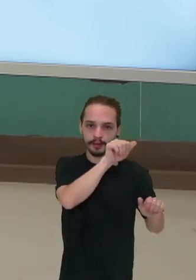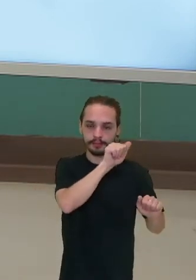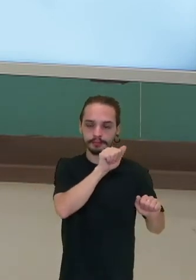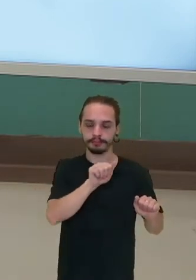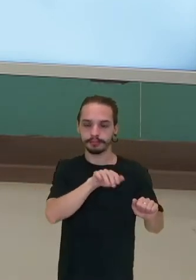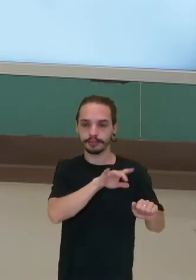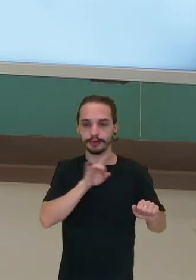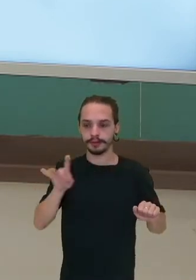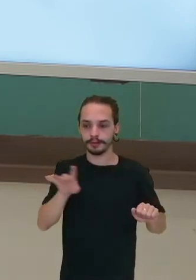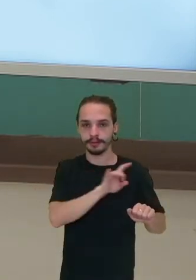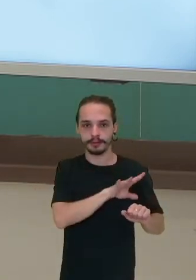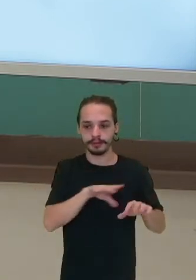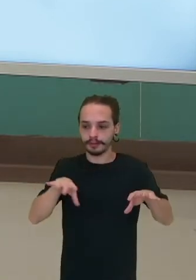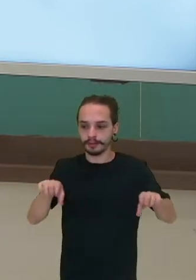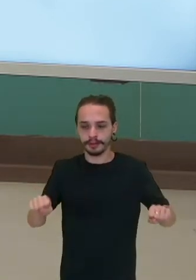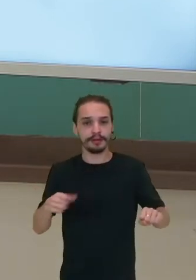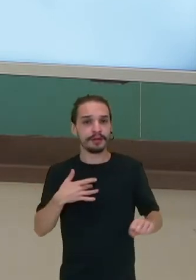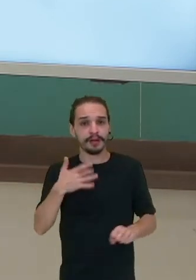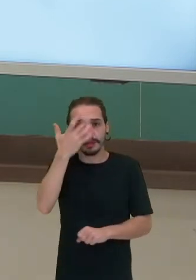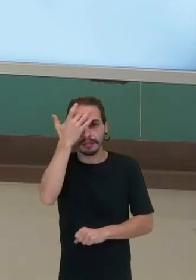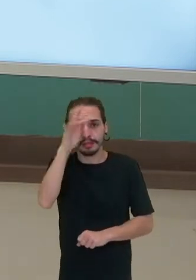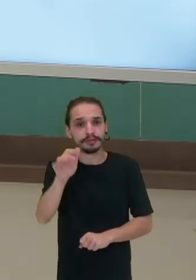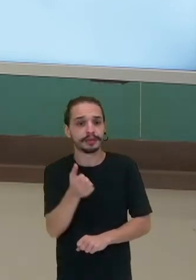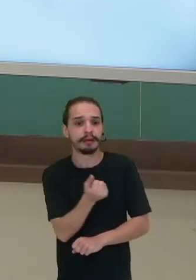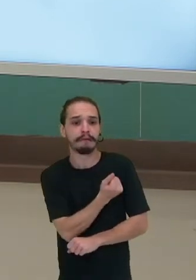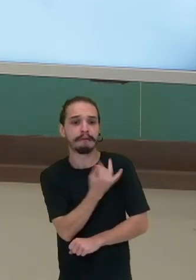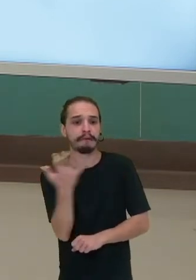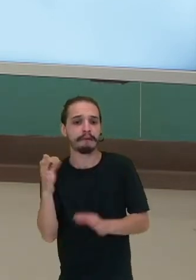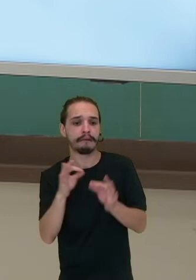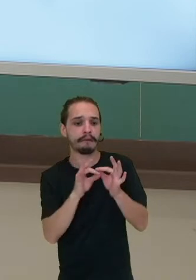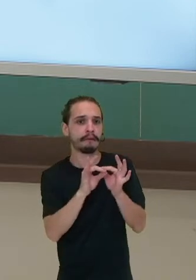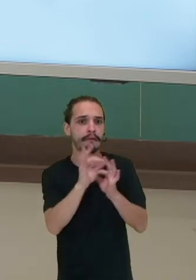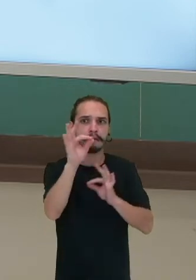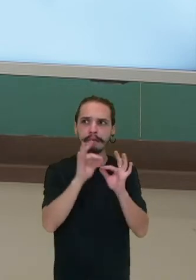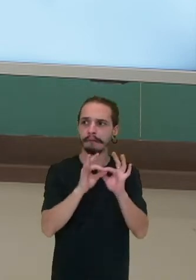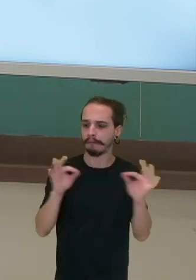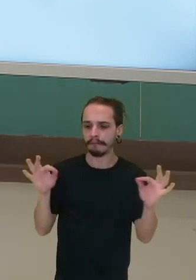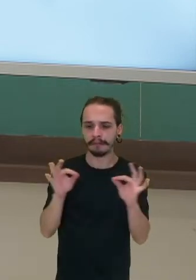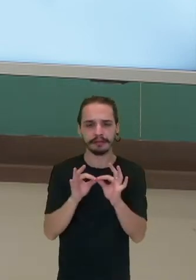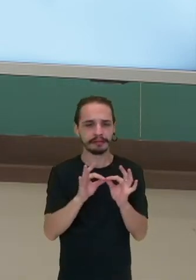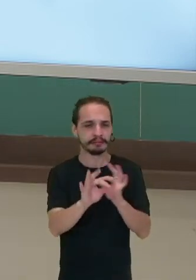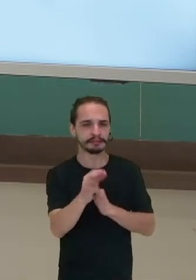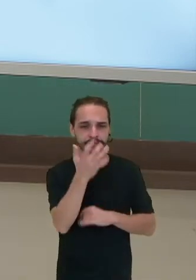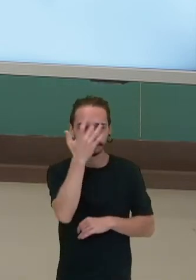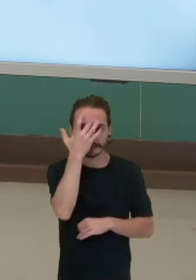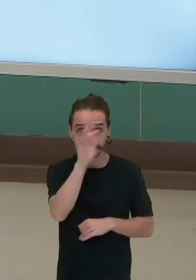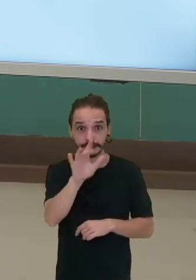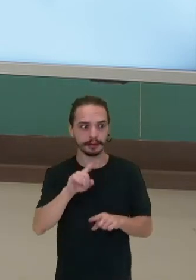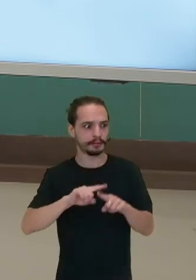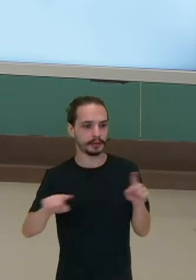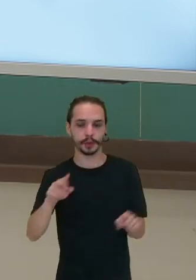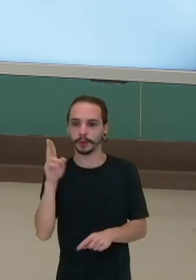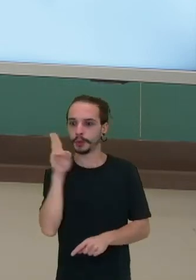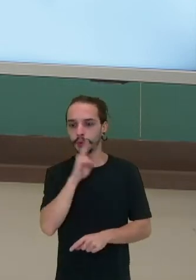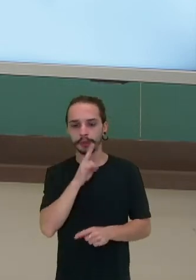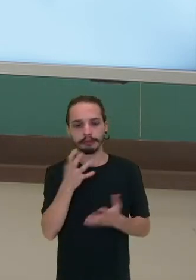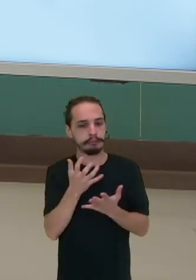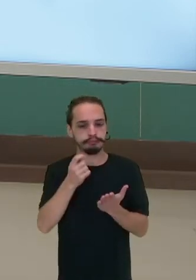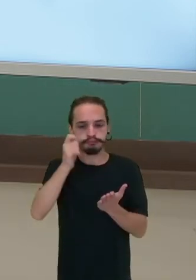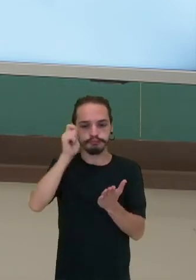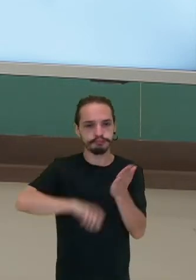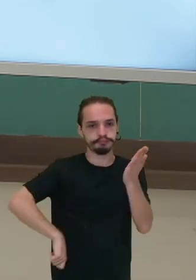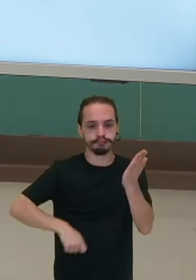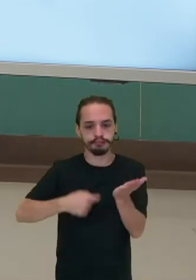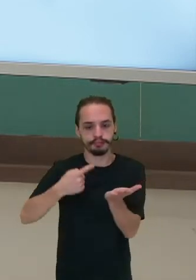pensar que eles nem sabiam a quantidade de terras que havia por aqui, né? Mas, apressadamente, já assinaram